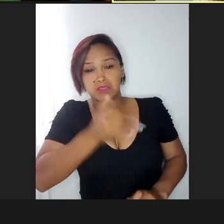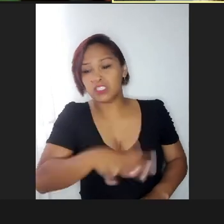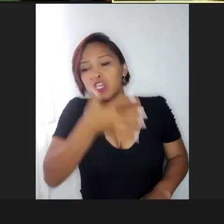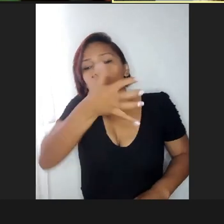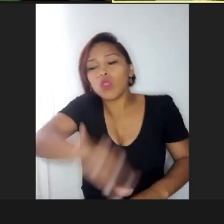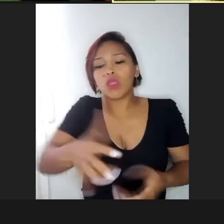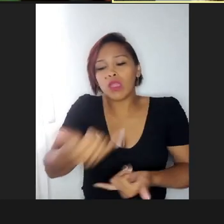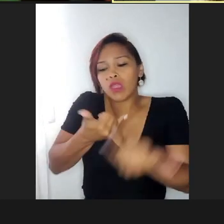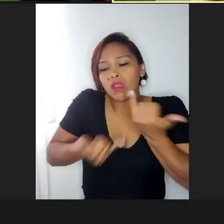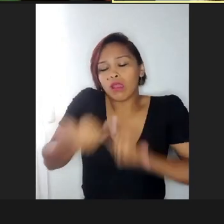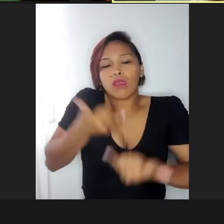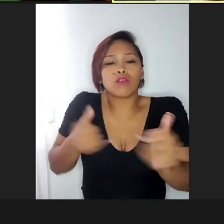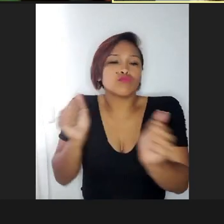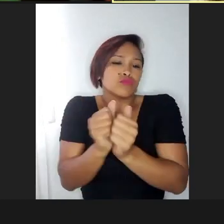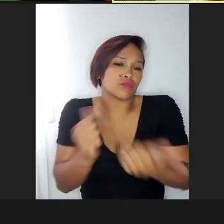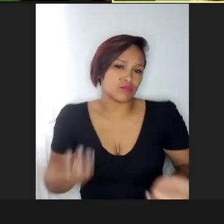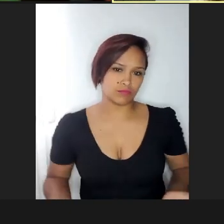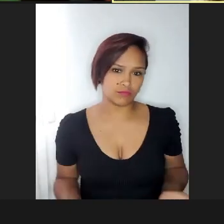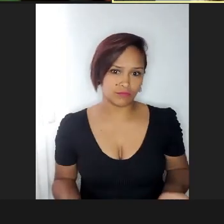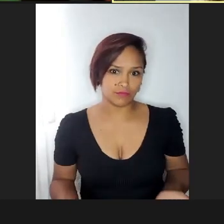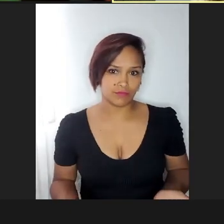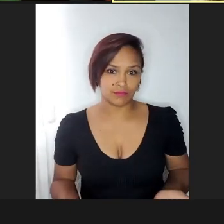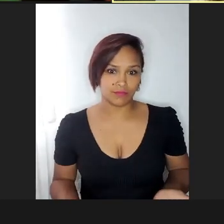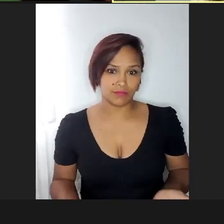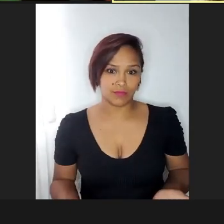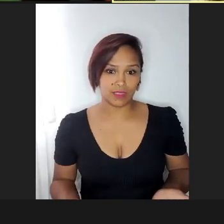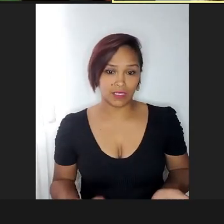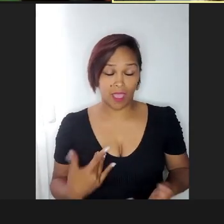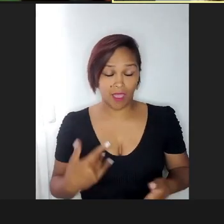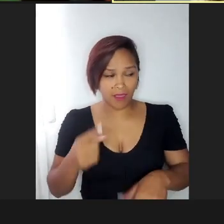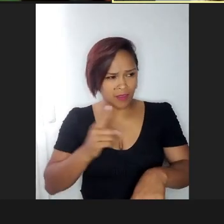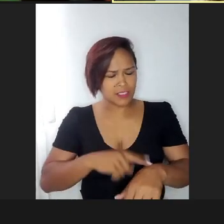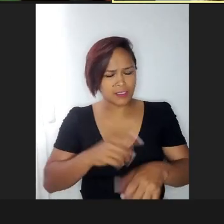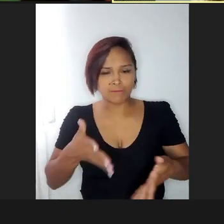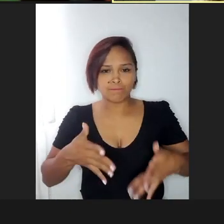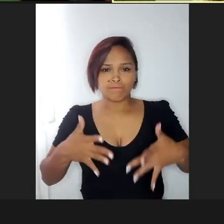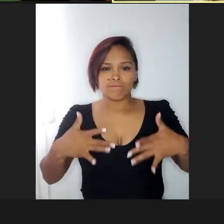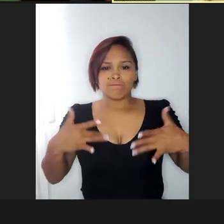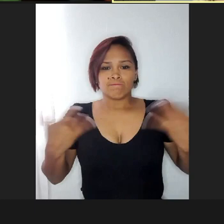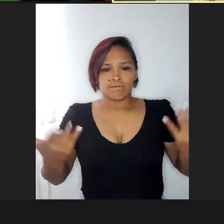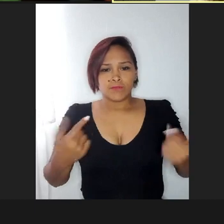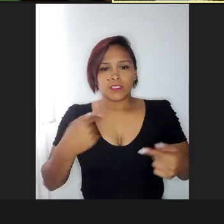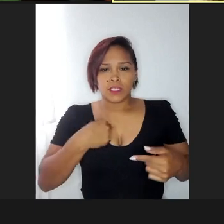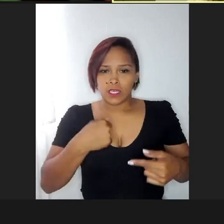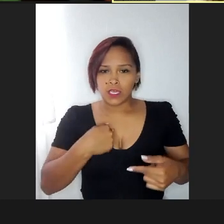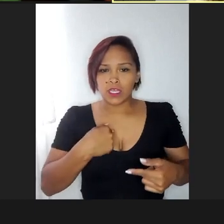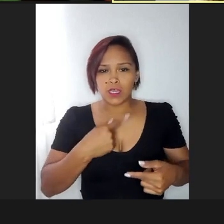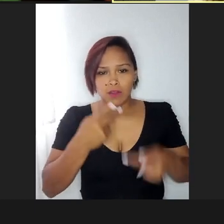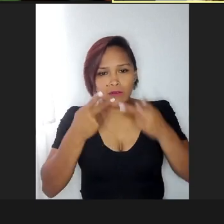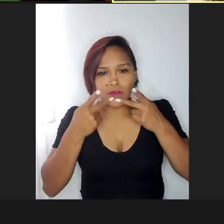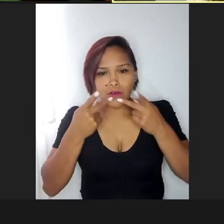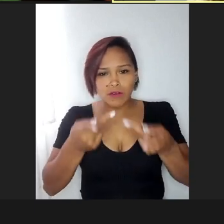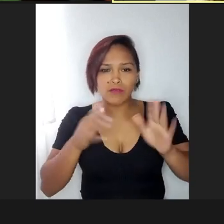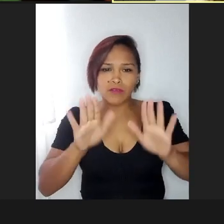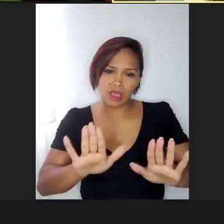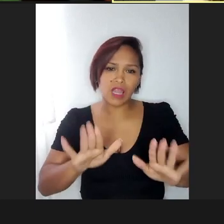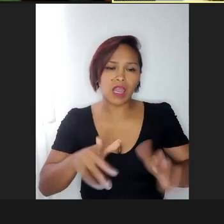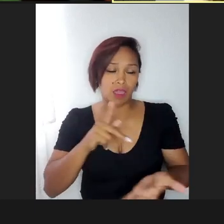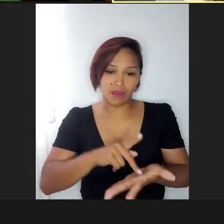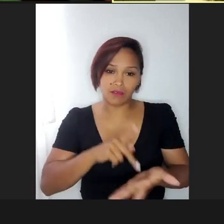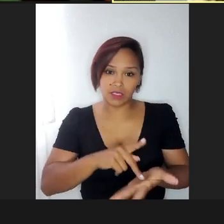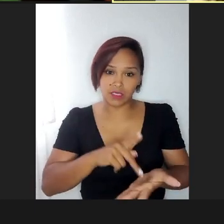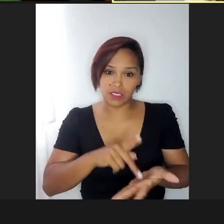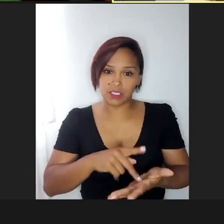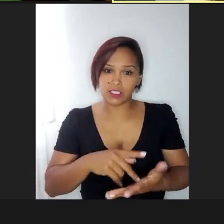parquinho. E aí, gente, nessa hora, eu vou, né, falar, assim, com toda a sociedade que isso dói,